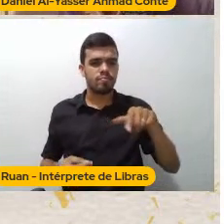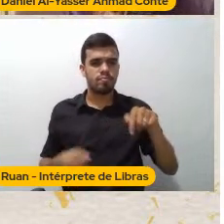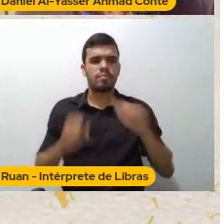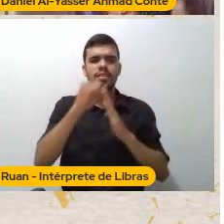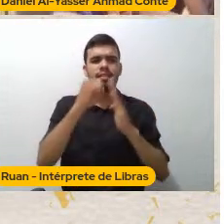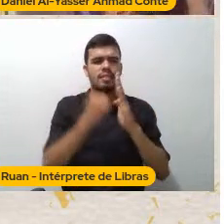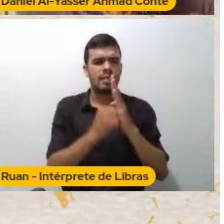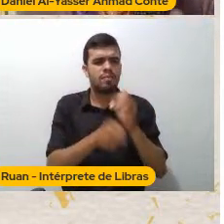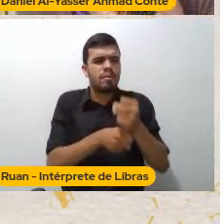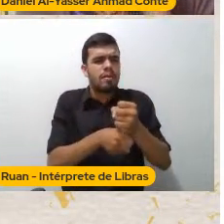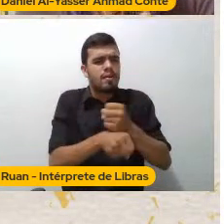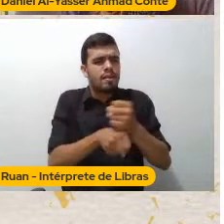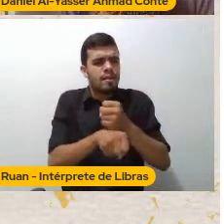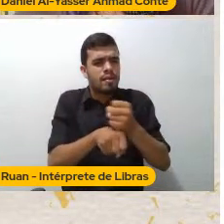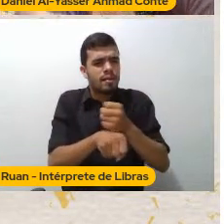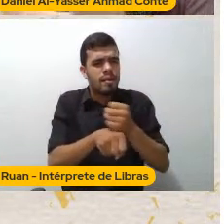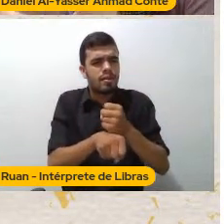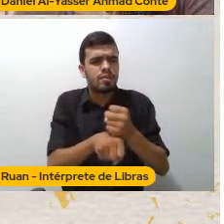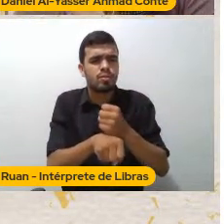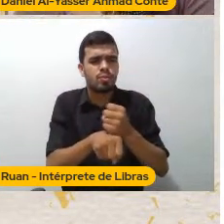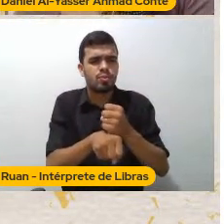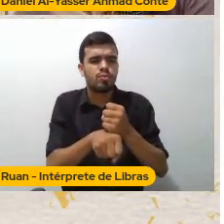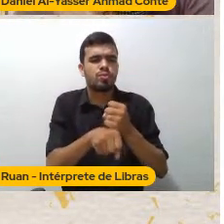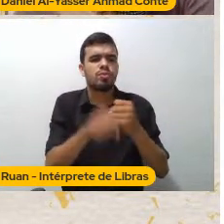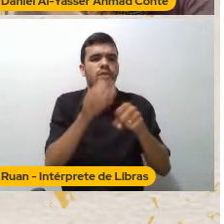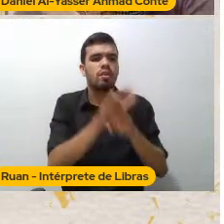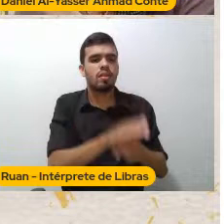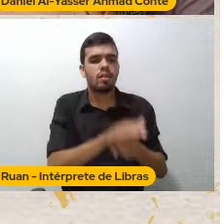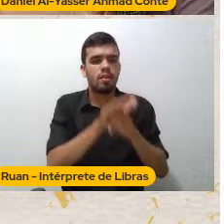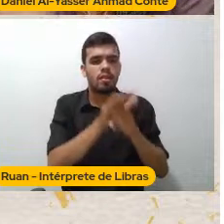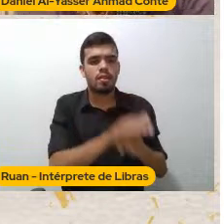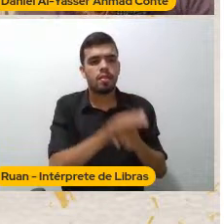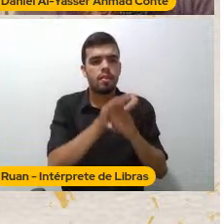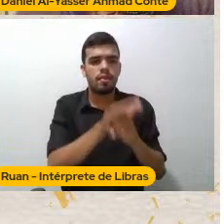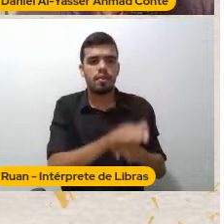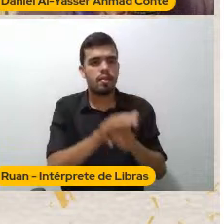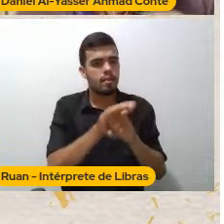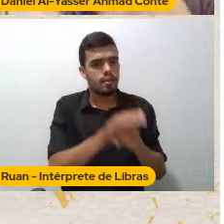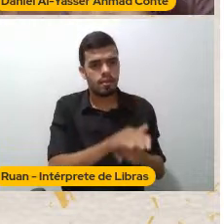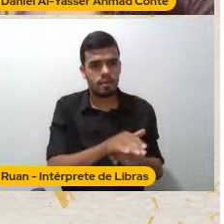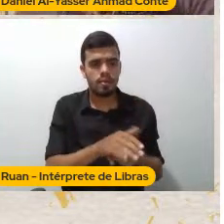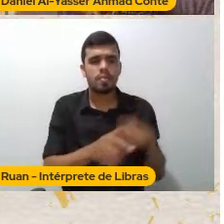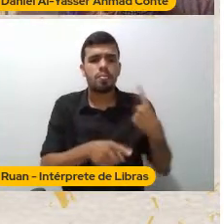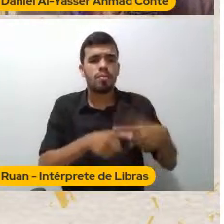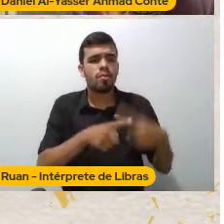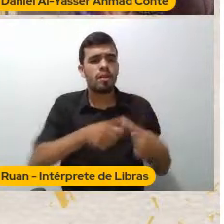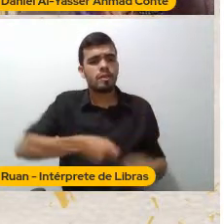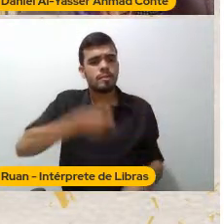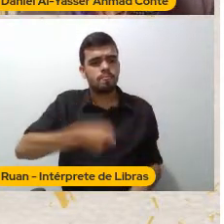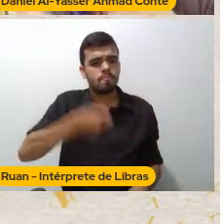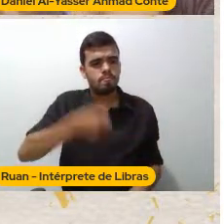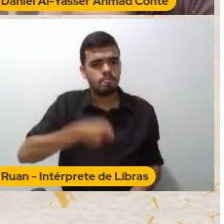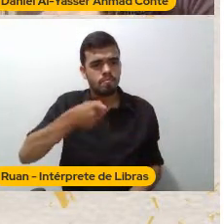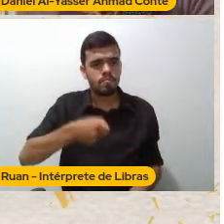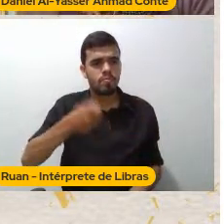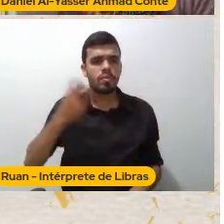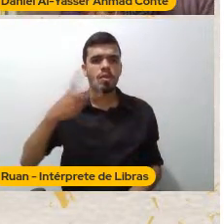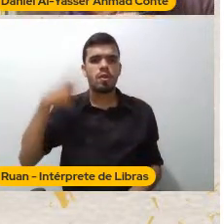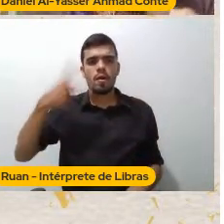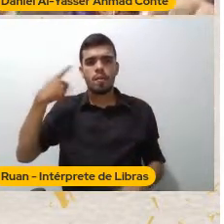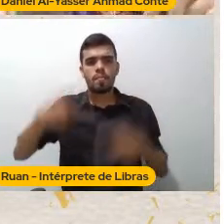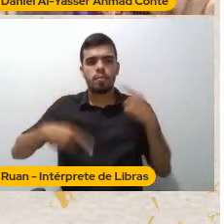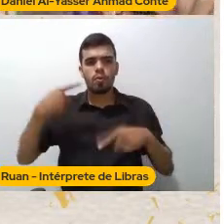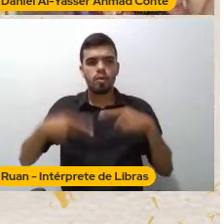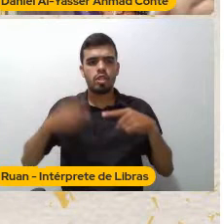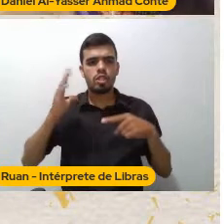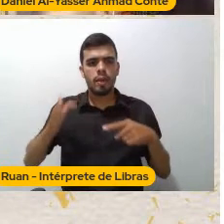narrados Que não tinham a capacidade Pela opressão sofrida Pela política estabelecida Pela esfoliação